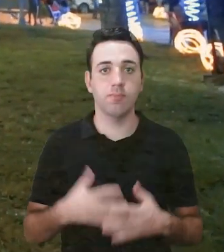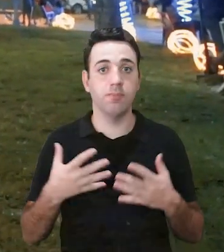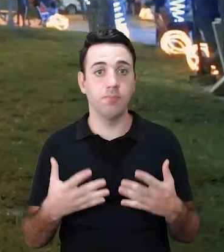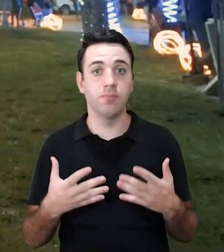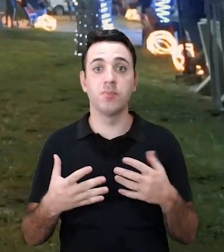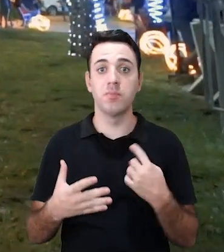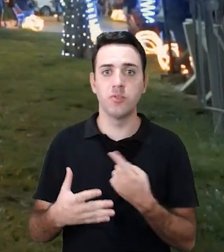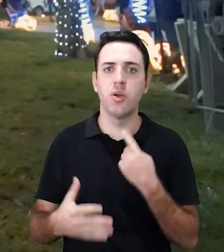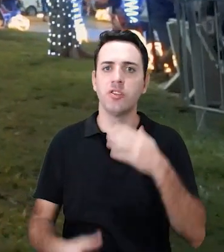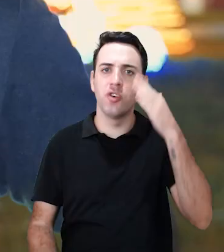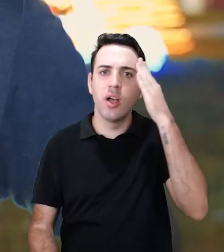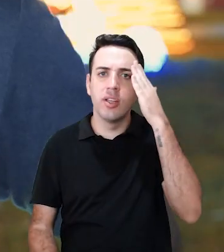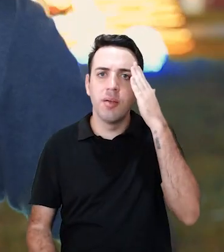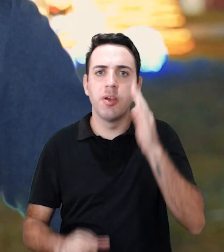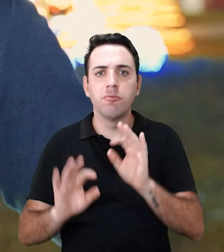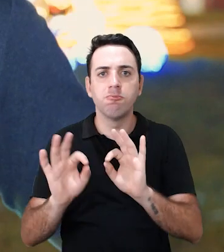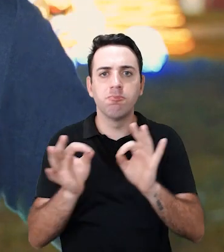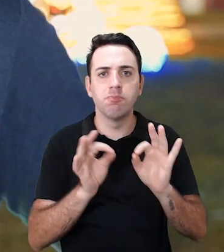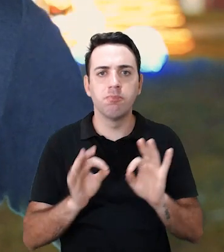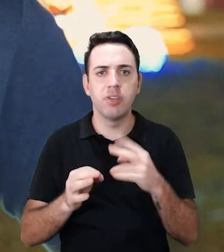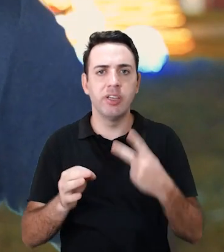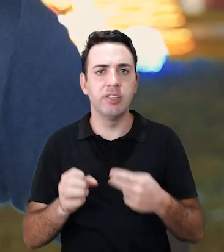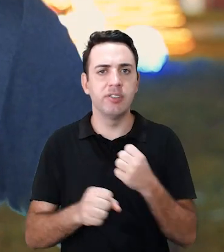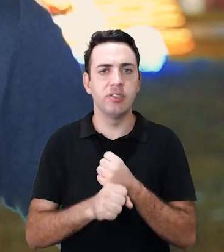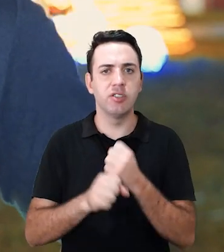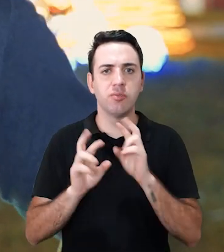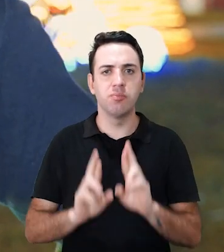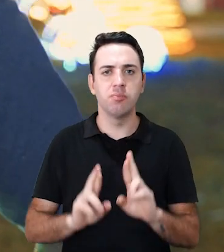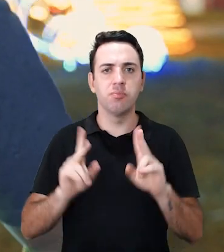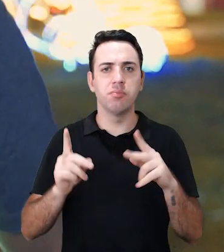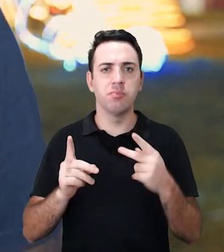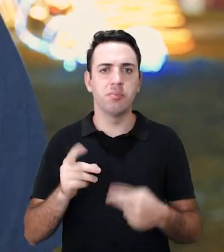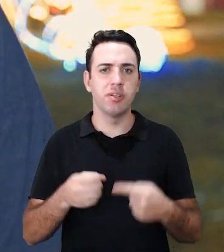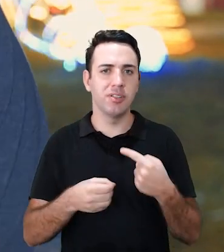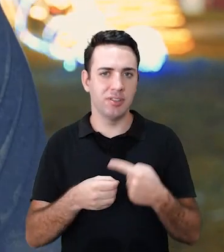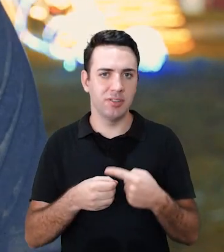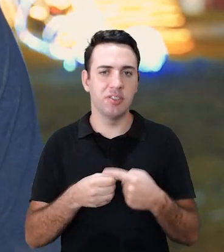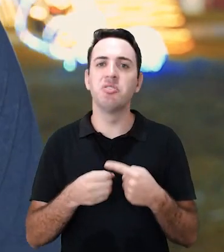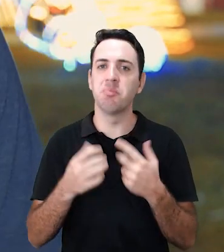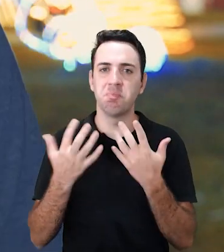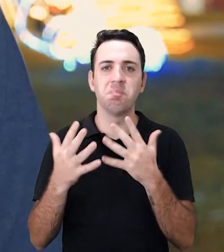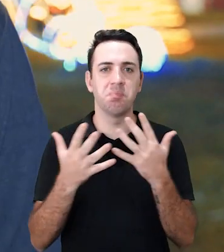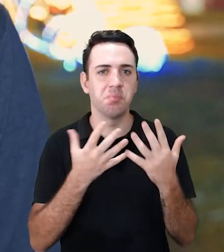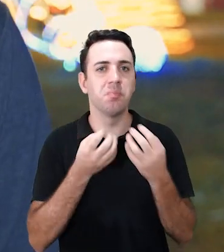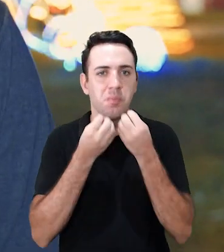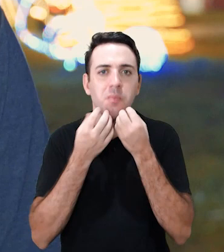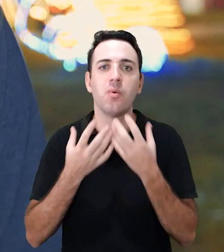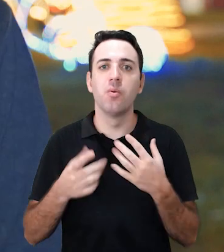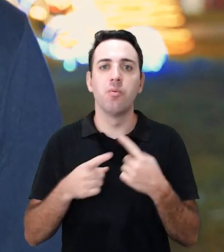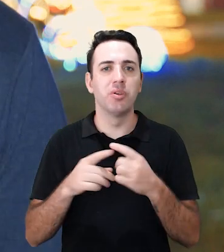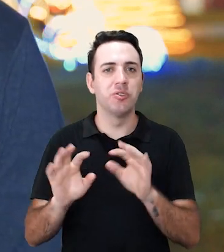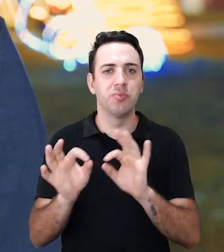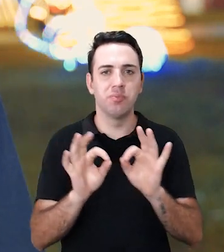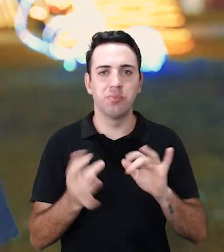Ficamos sabendo que tinha feito algo diferente esse ano na Itapura, nós viemos aí para acordar e está de parabéns a cidade, porque o